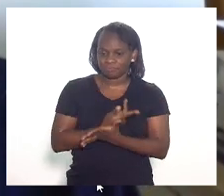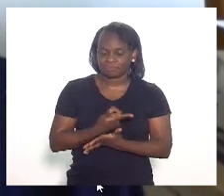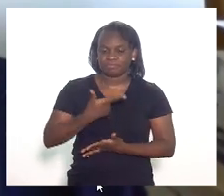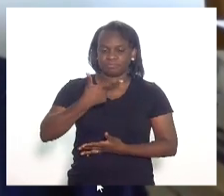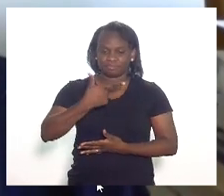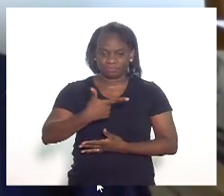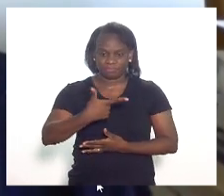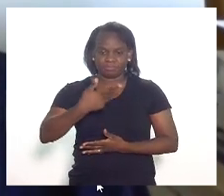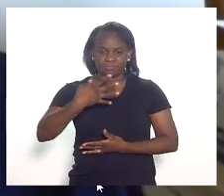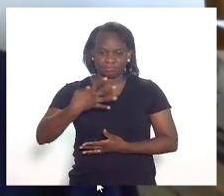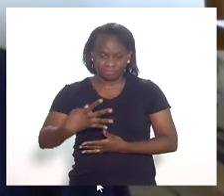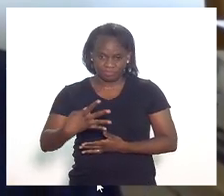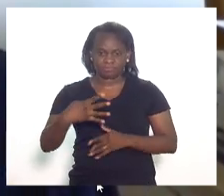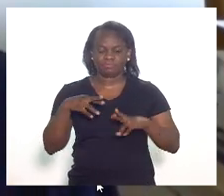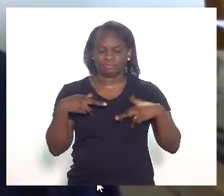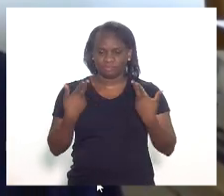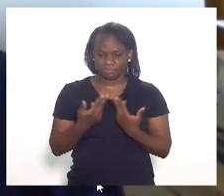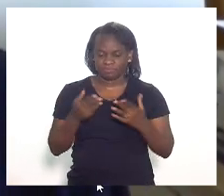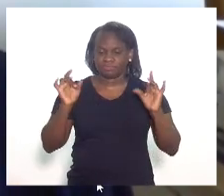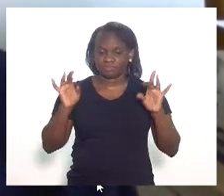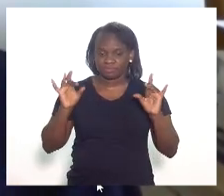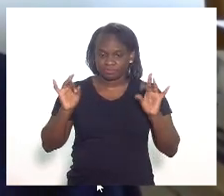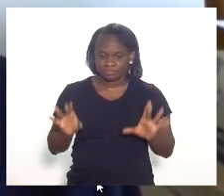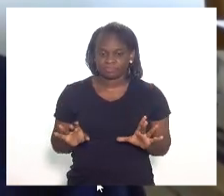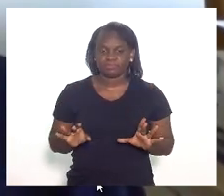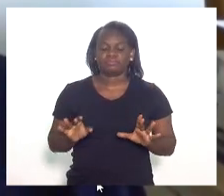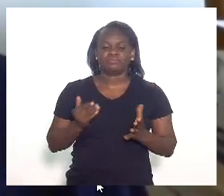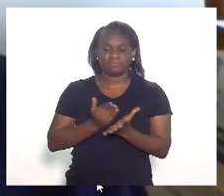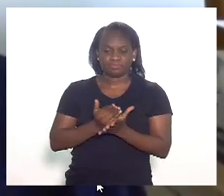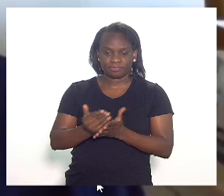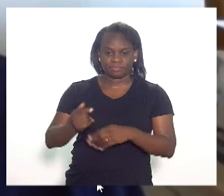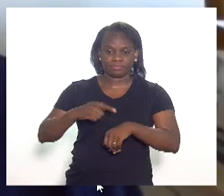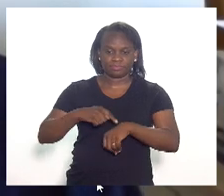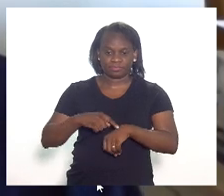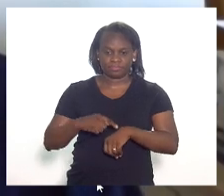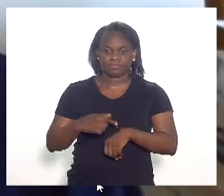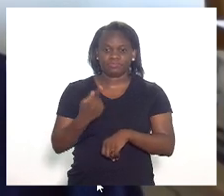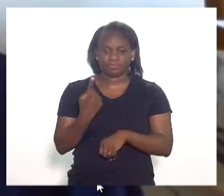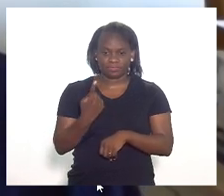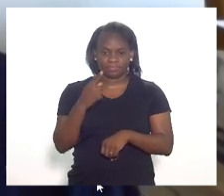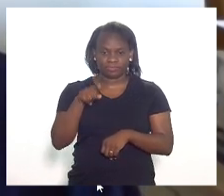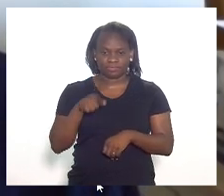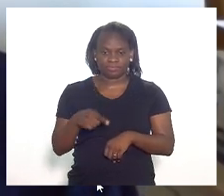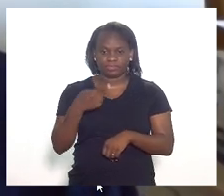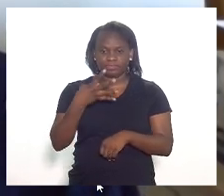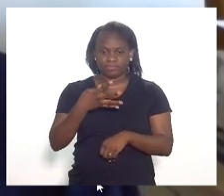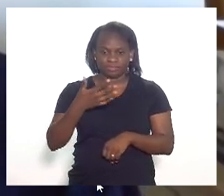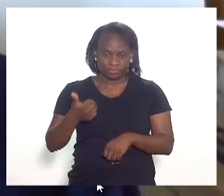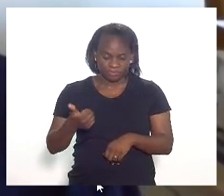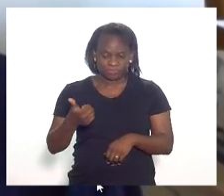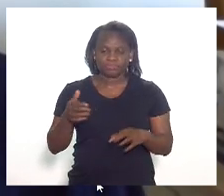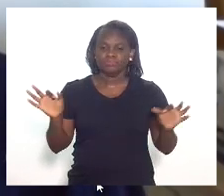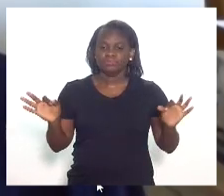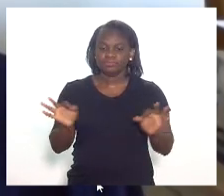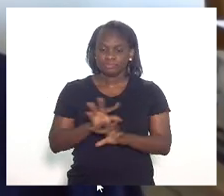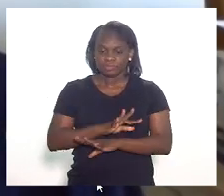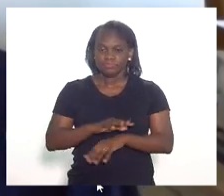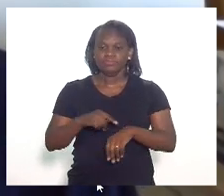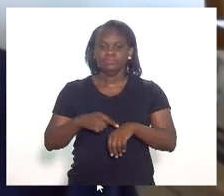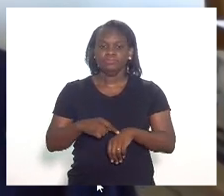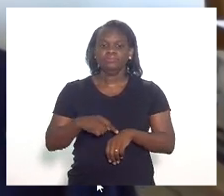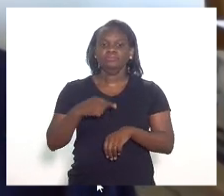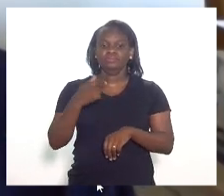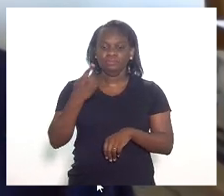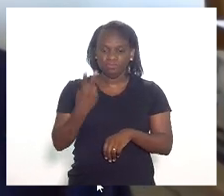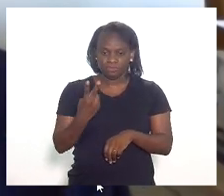24ª sessão ordinária, que iniciada às 13 horas e 41 minutos, encerrou